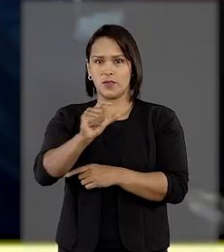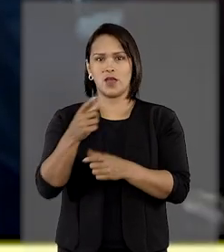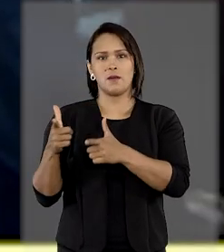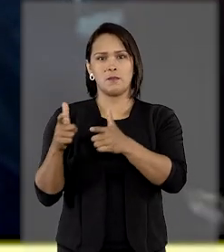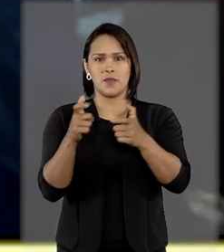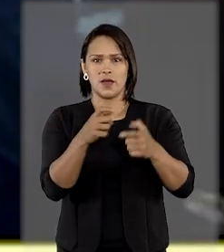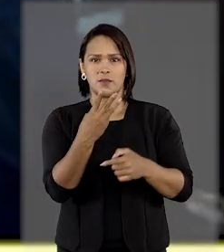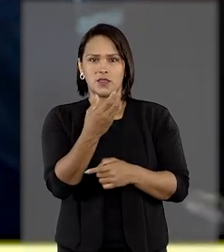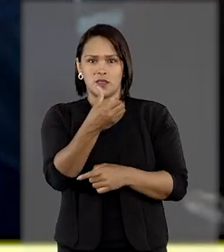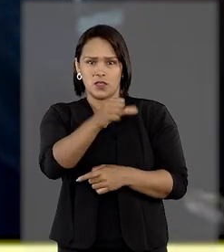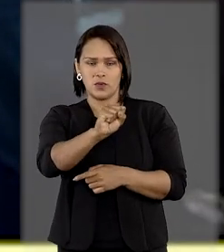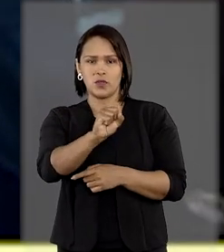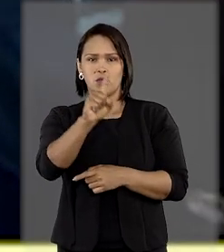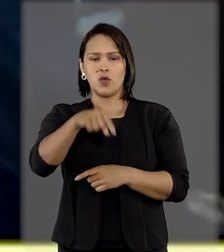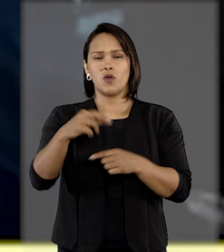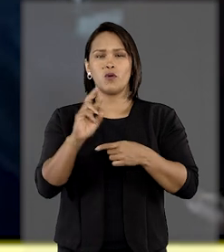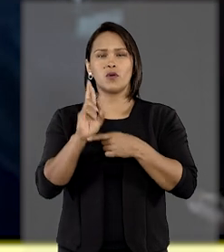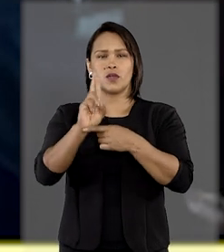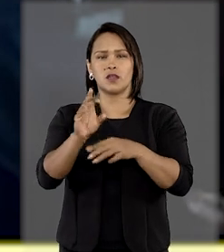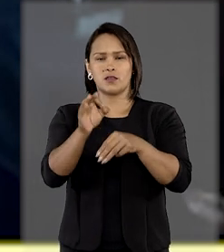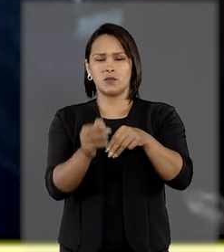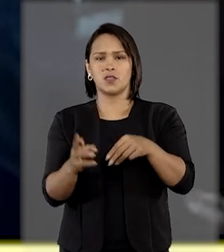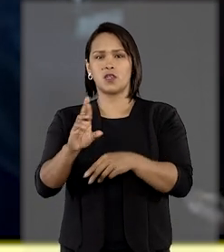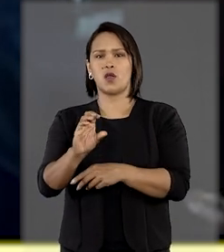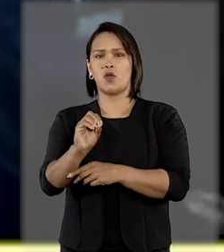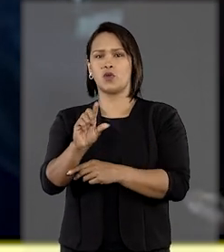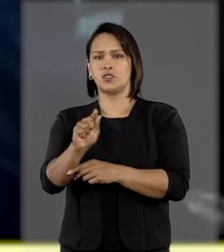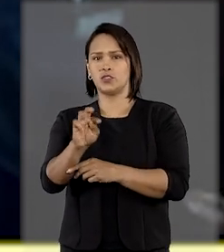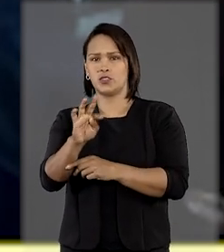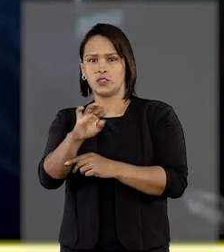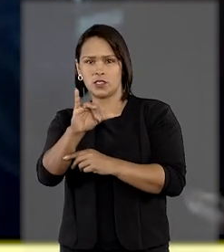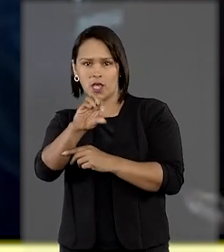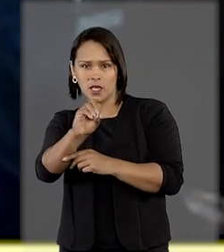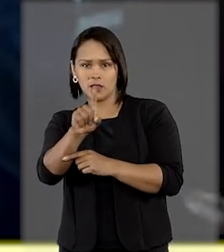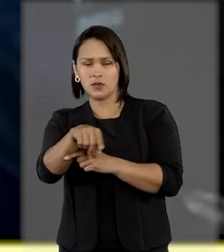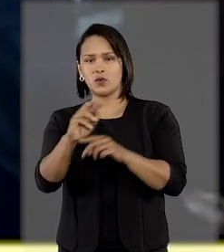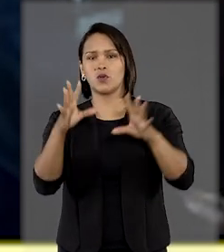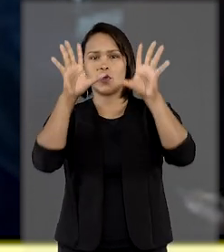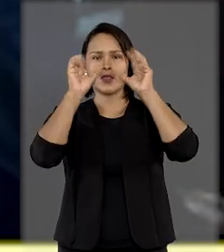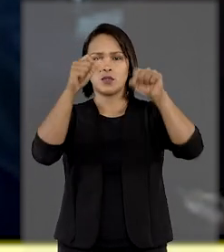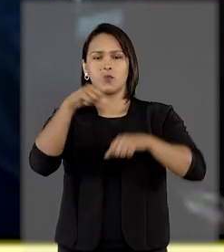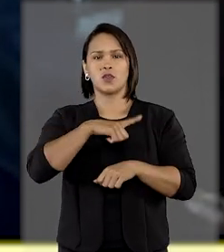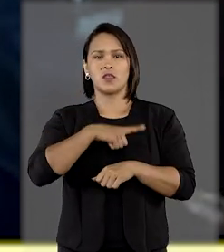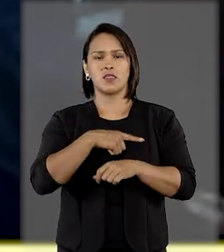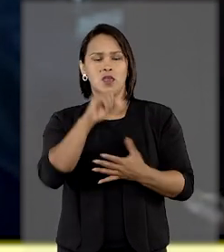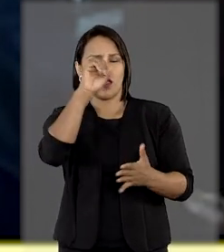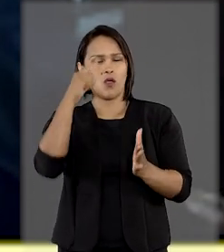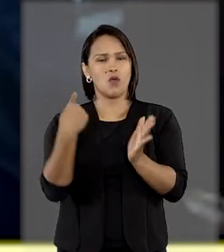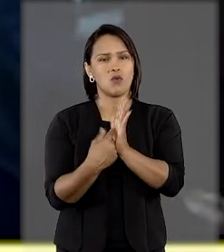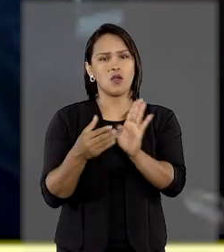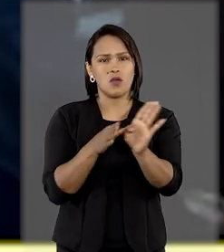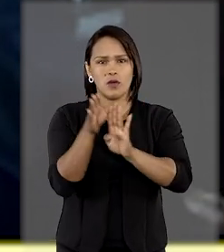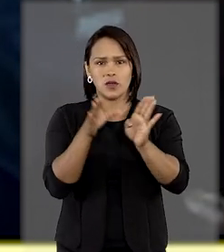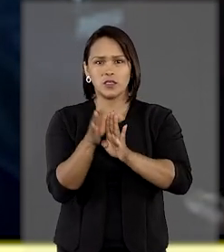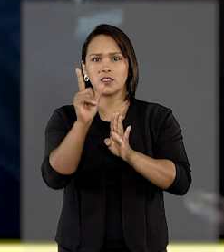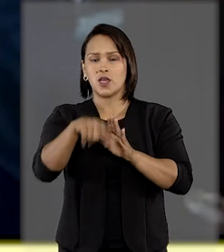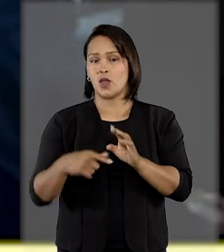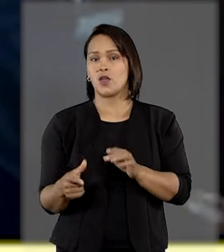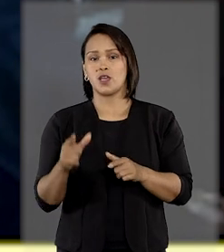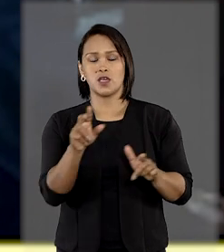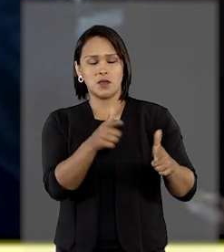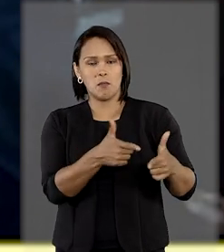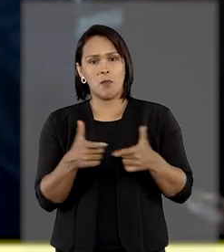habeas corpus, ministro Rogério Schietti Cruz, o tribunal tem a firme orientação no sentido de que a posse ilegal de munição de uso